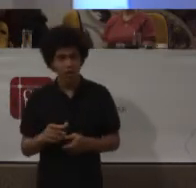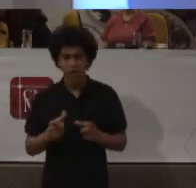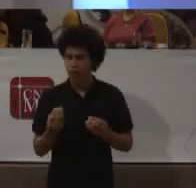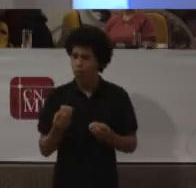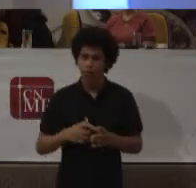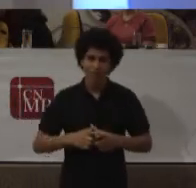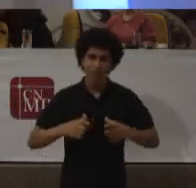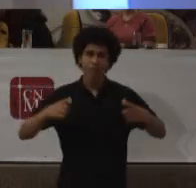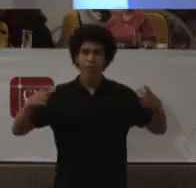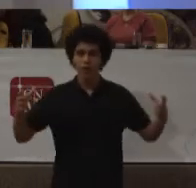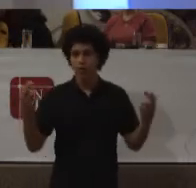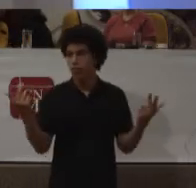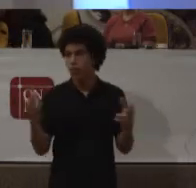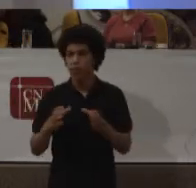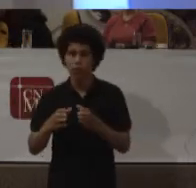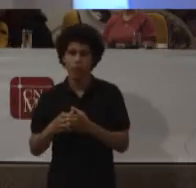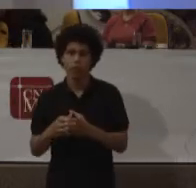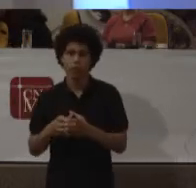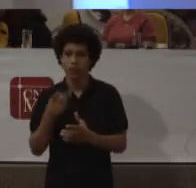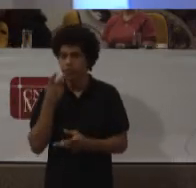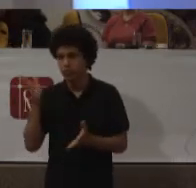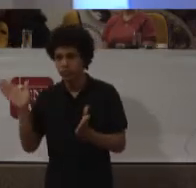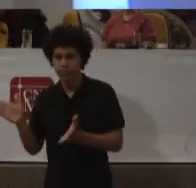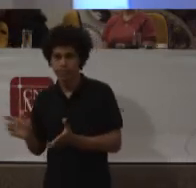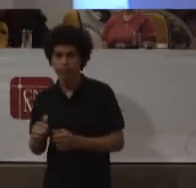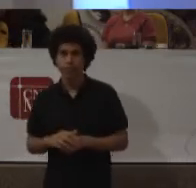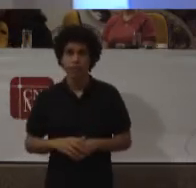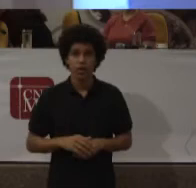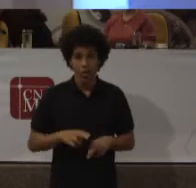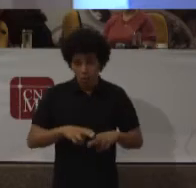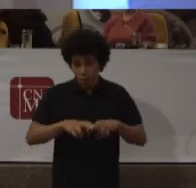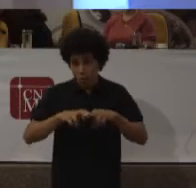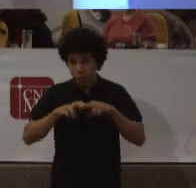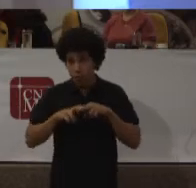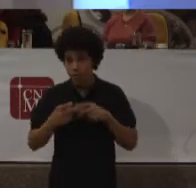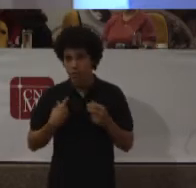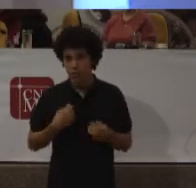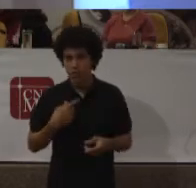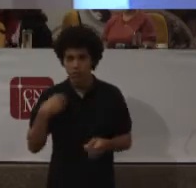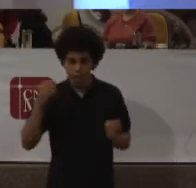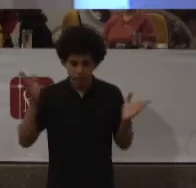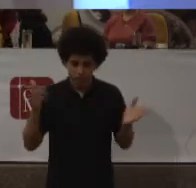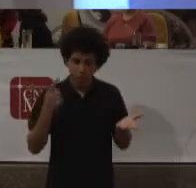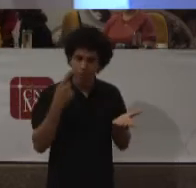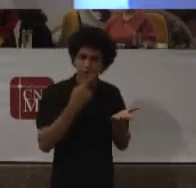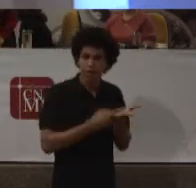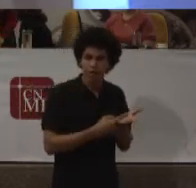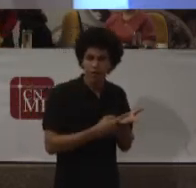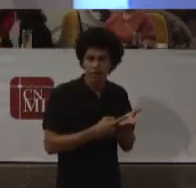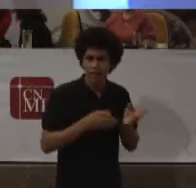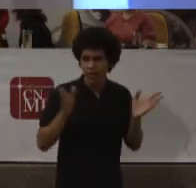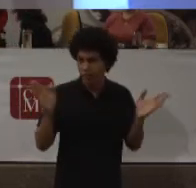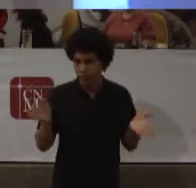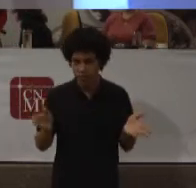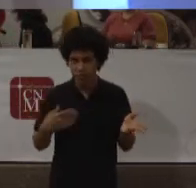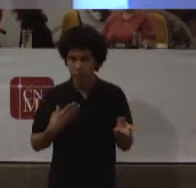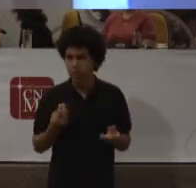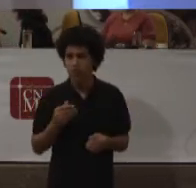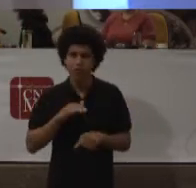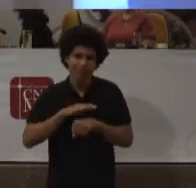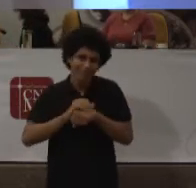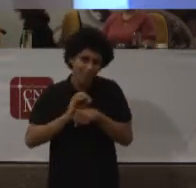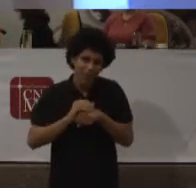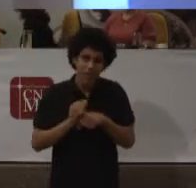membros Isoladamente considerados E é por isso Que apesar De ter planejado Esse evento Com tanto carinho Não estou hoje Compondo